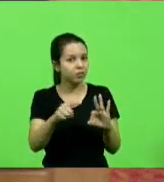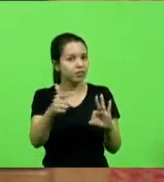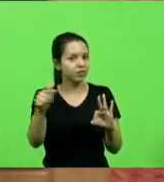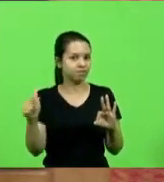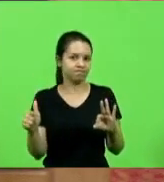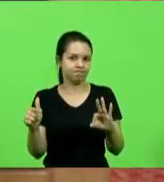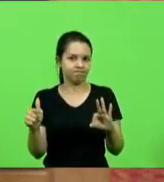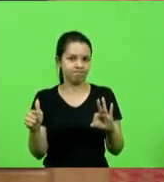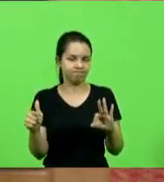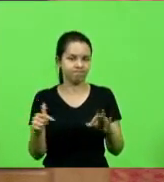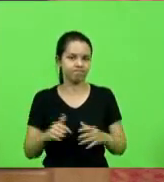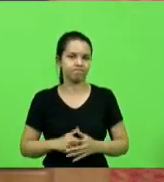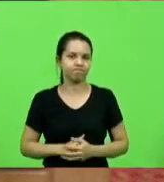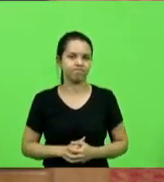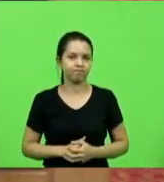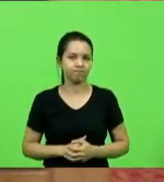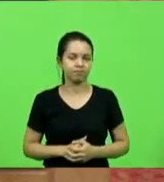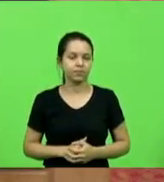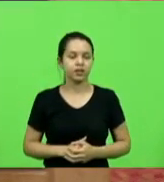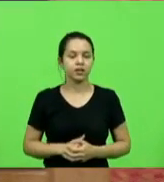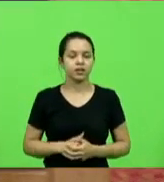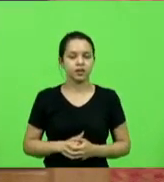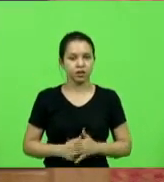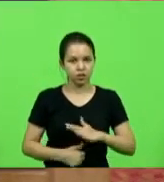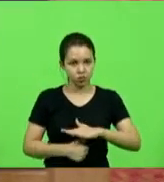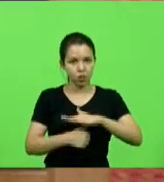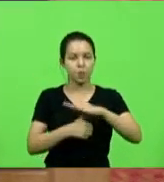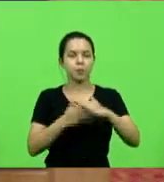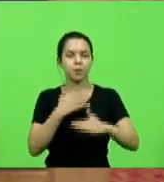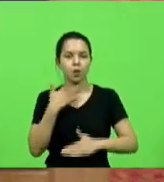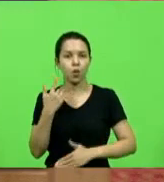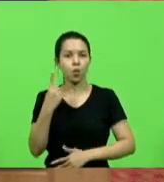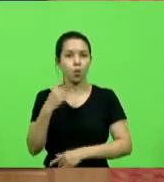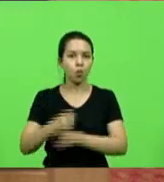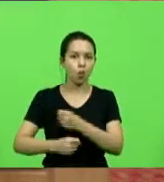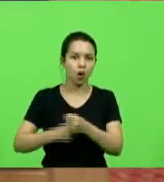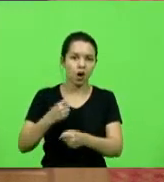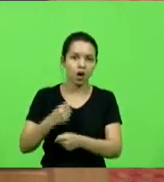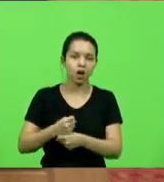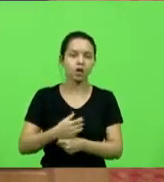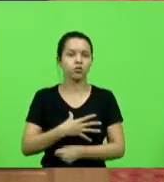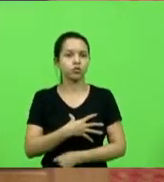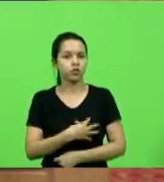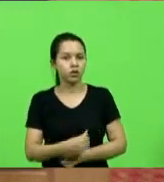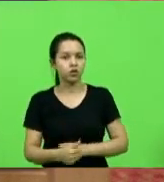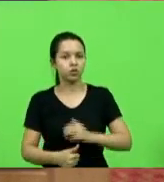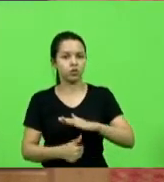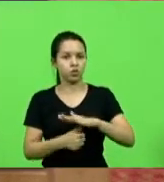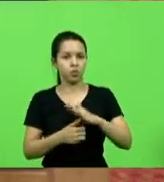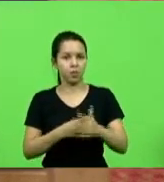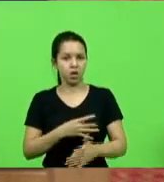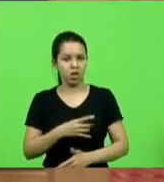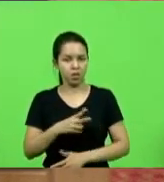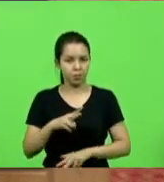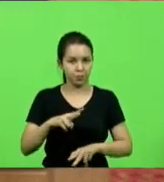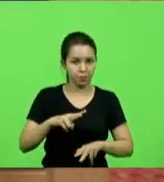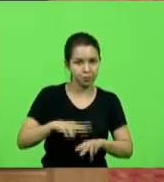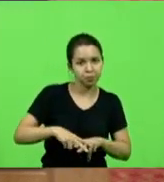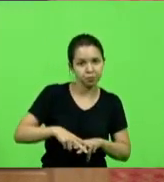Morte do reitor completa um ano, filho do reitor teme prisão, Luiz Carlos canceleiro,